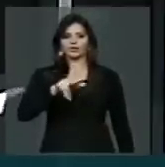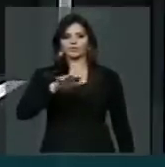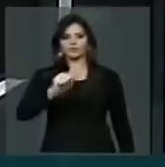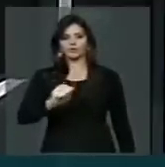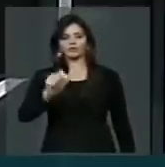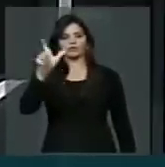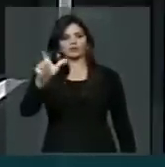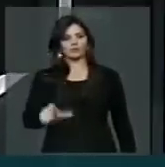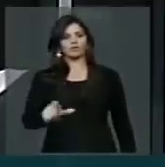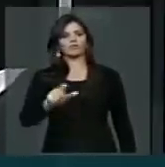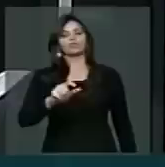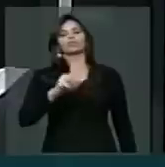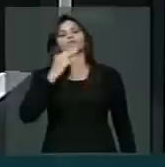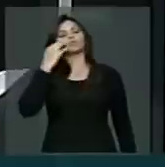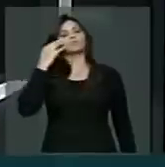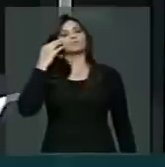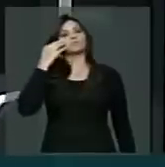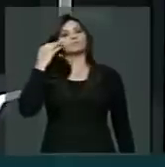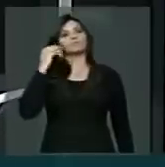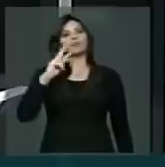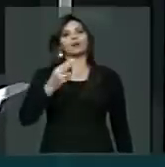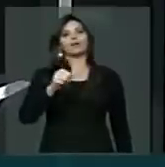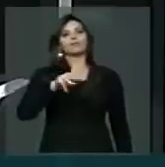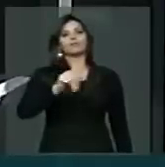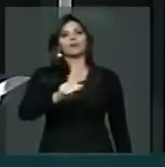Jirad Hassan Ahmed,